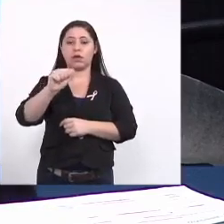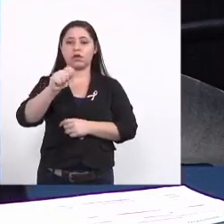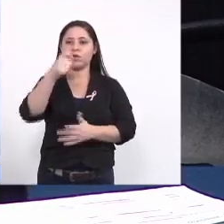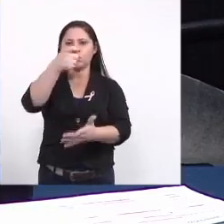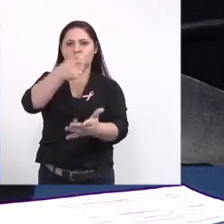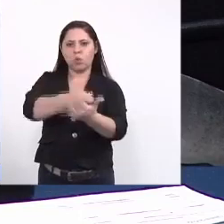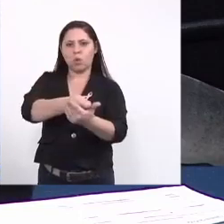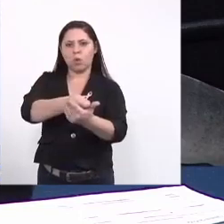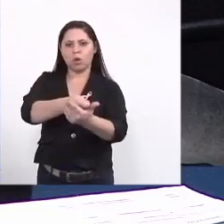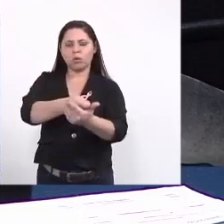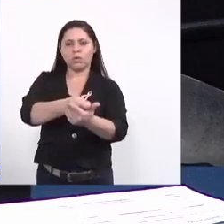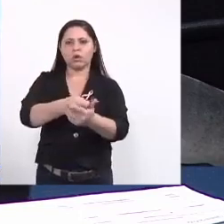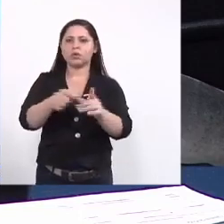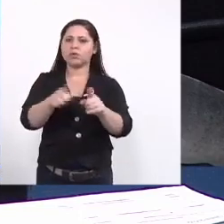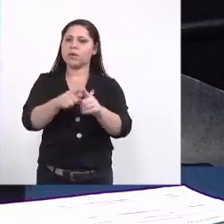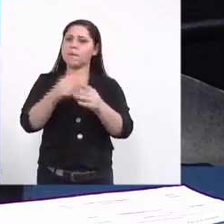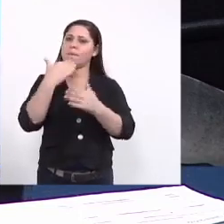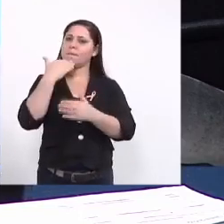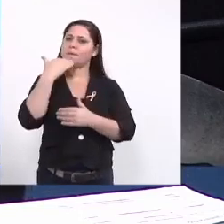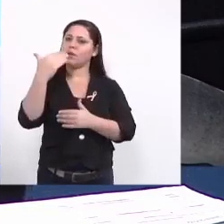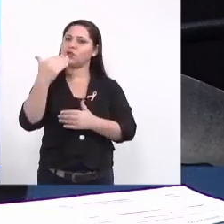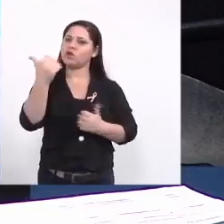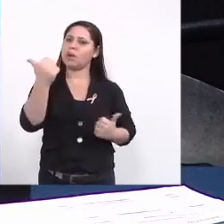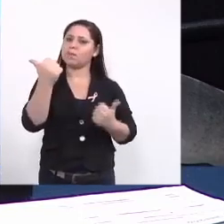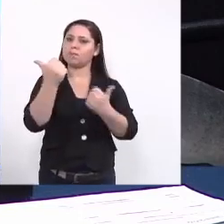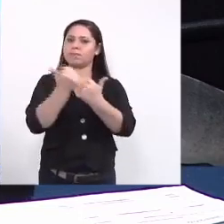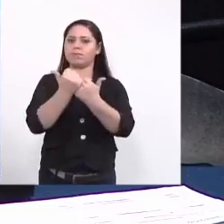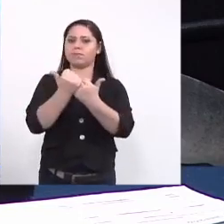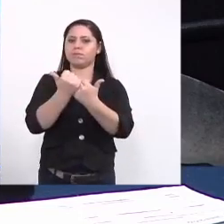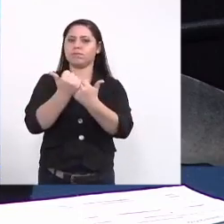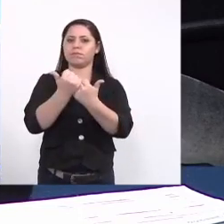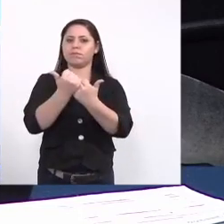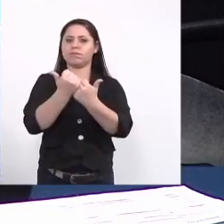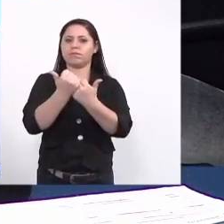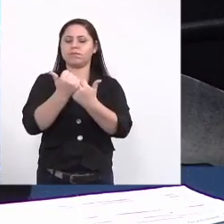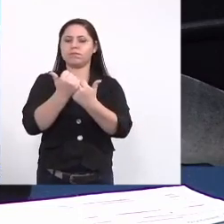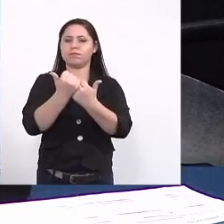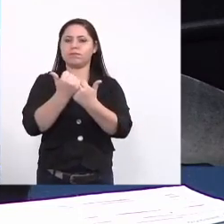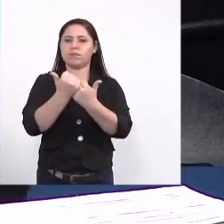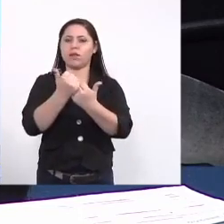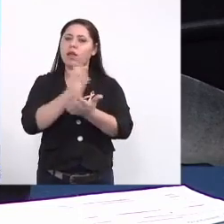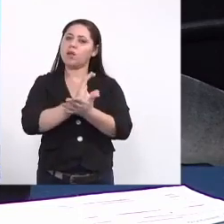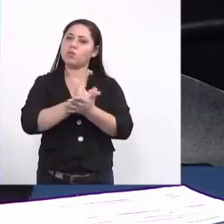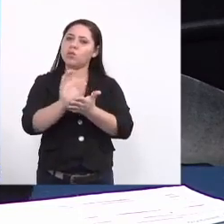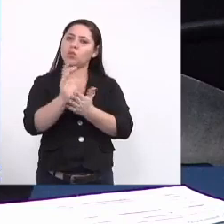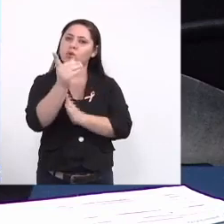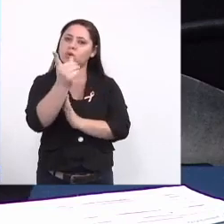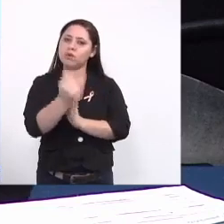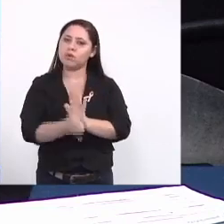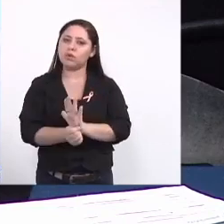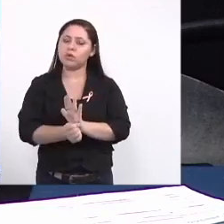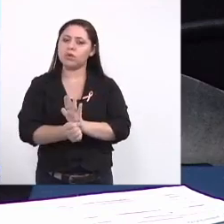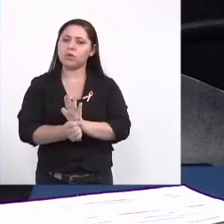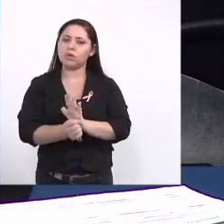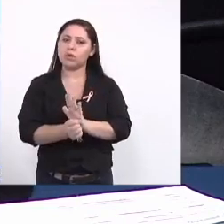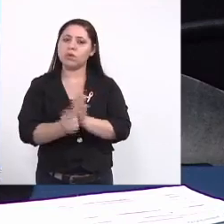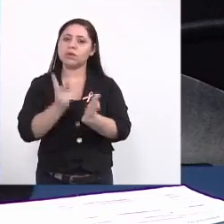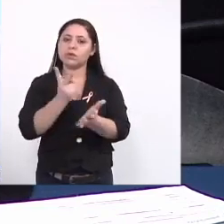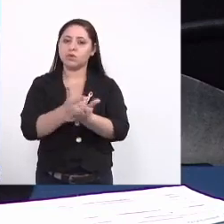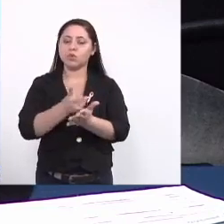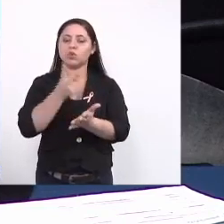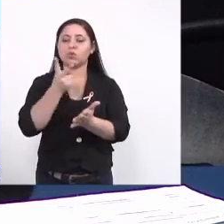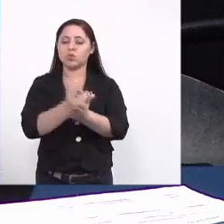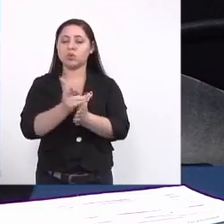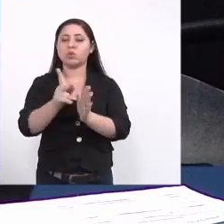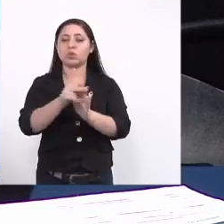cobrar e pedir apoio para recursos financeiros para a continuidade